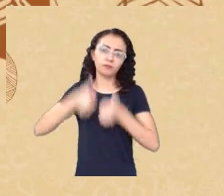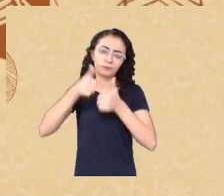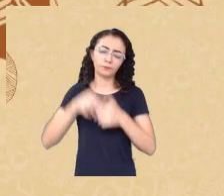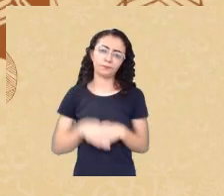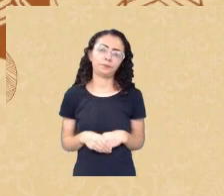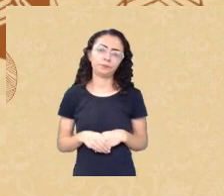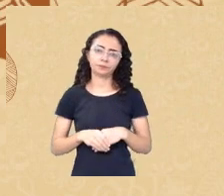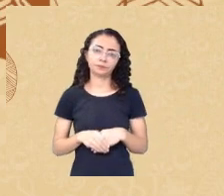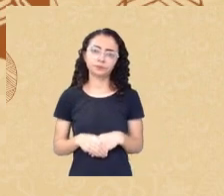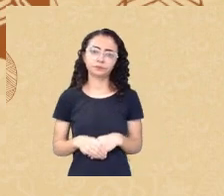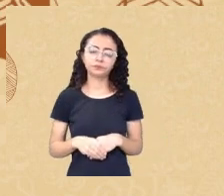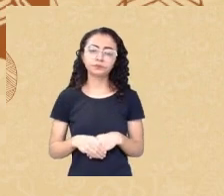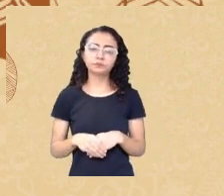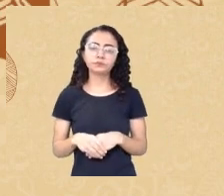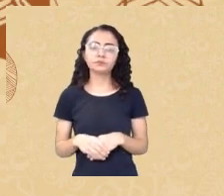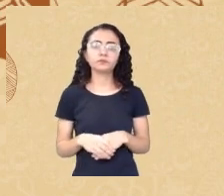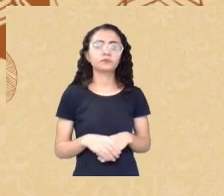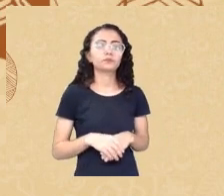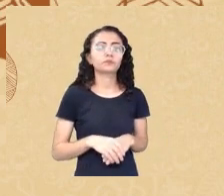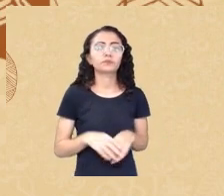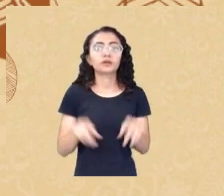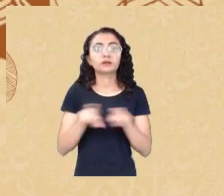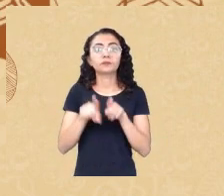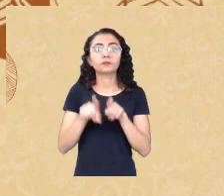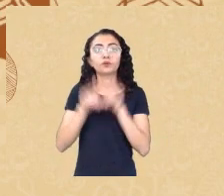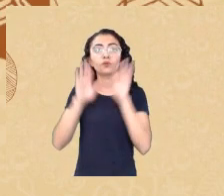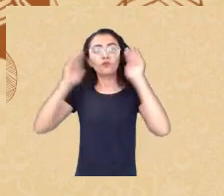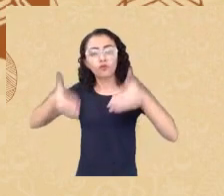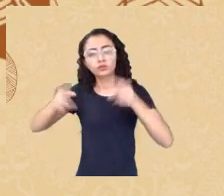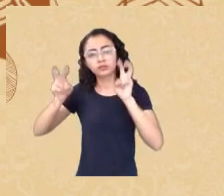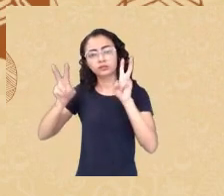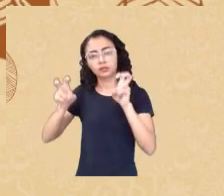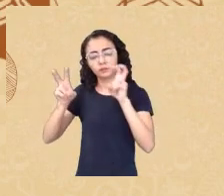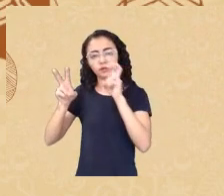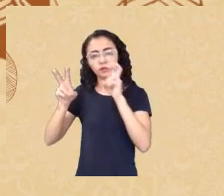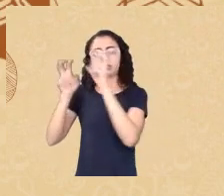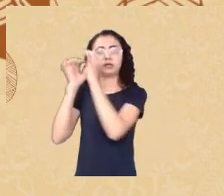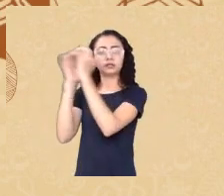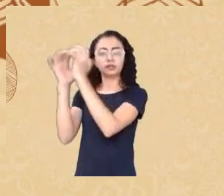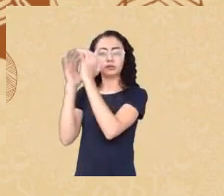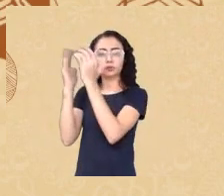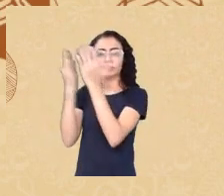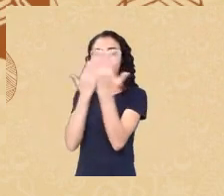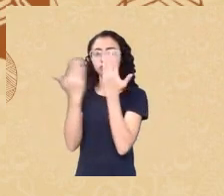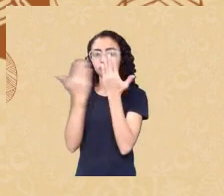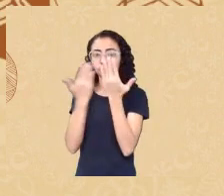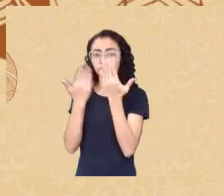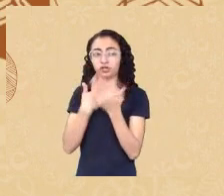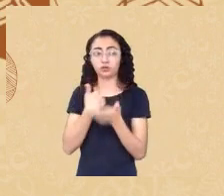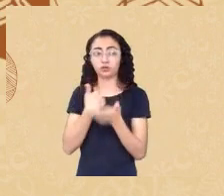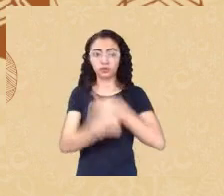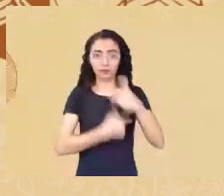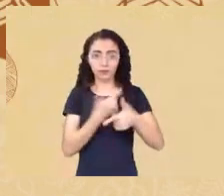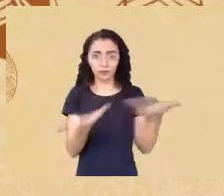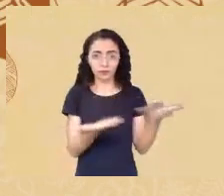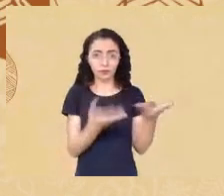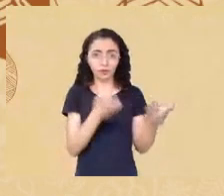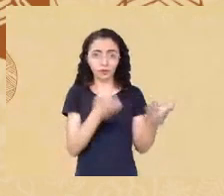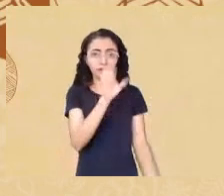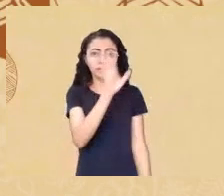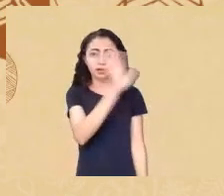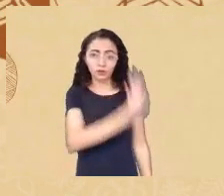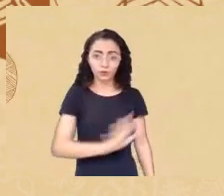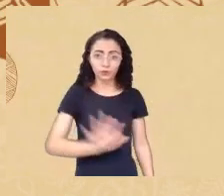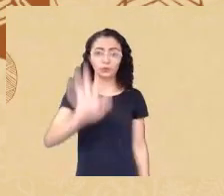com relação a neuropsicologia eu tenho que dizer que eu trabalho agora na Europa e recentemente eu tive problemas porque eu queria